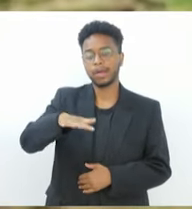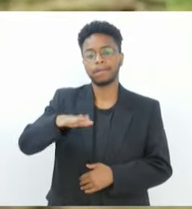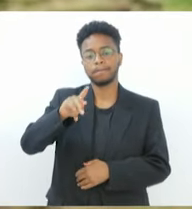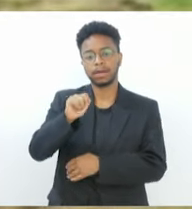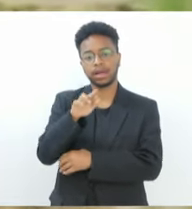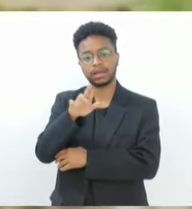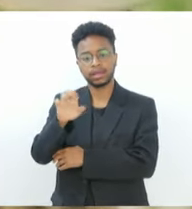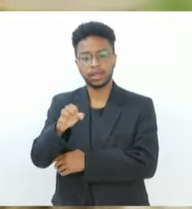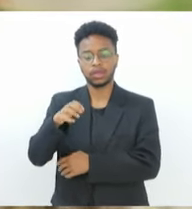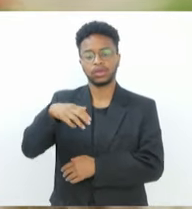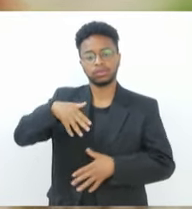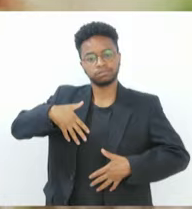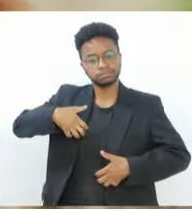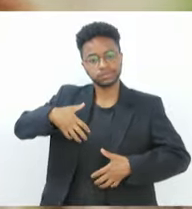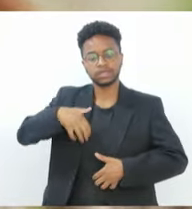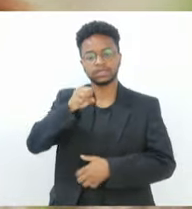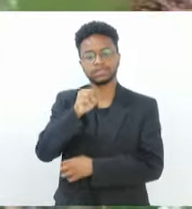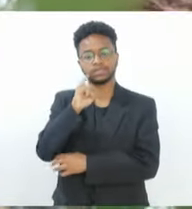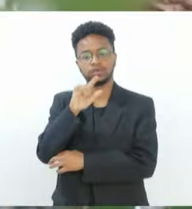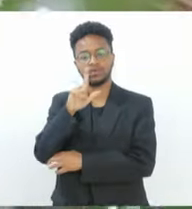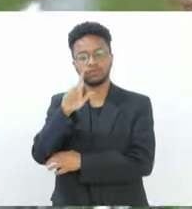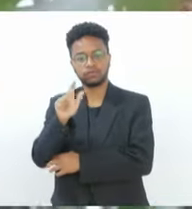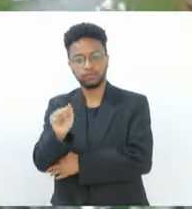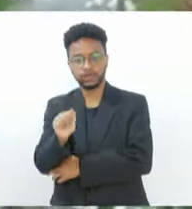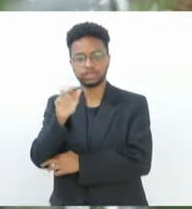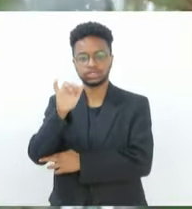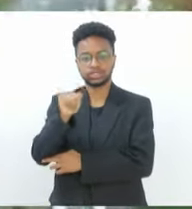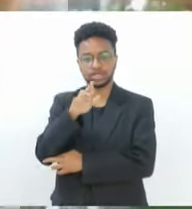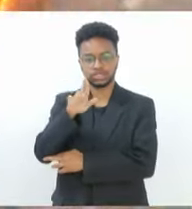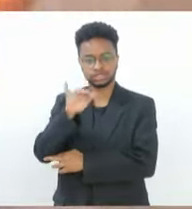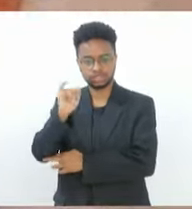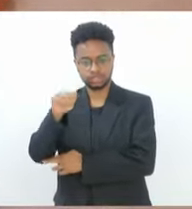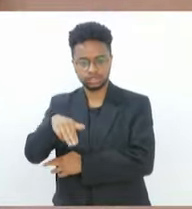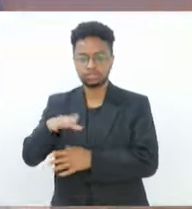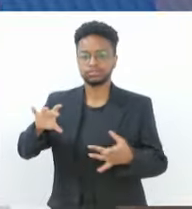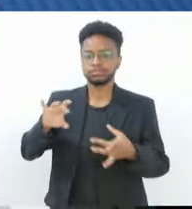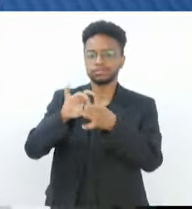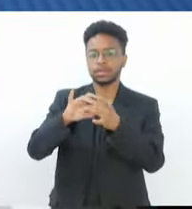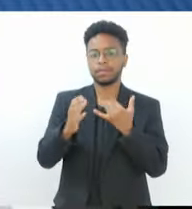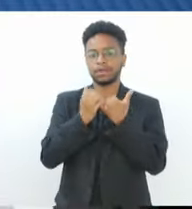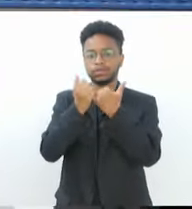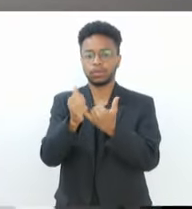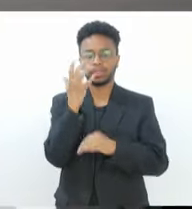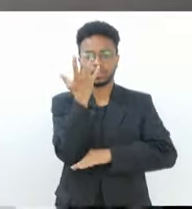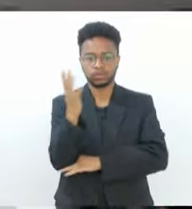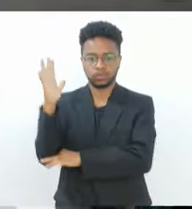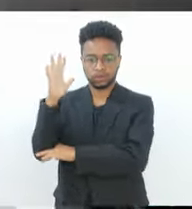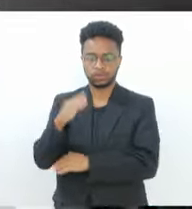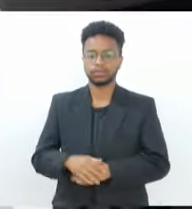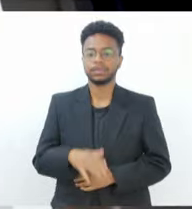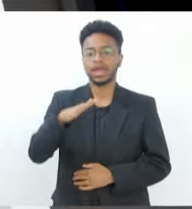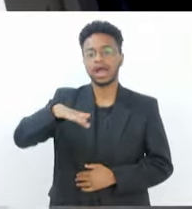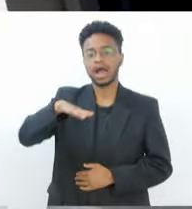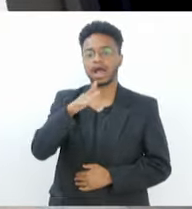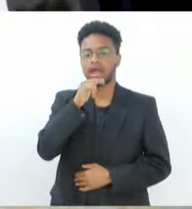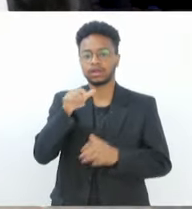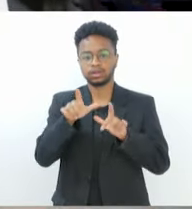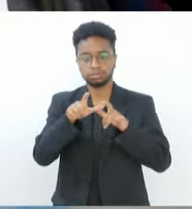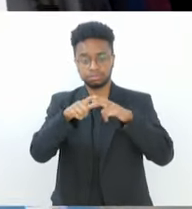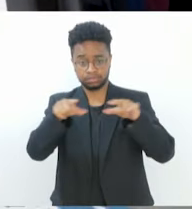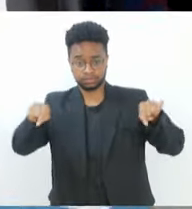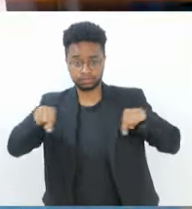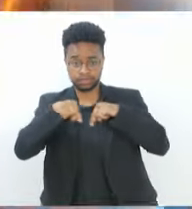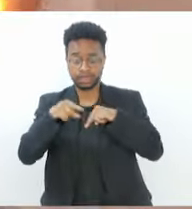Dourado de Silva Jardim agora faz parte do Patrimônio Natural. Região dos Lagos ganha a primeira unidade Firjan